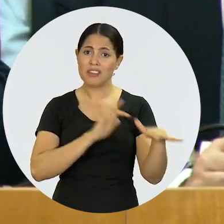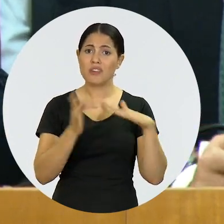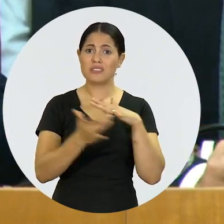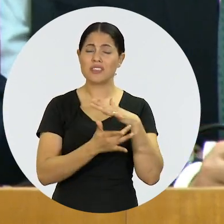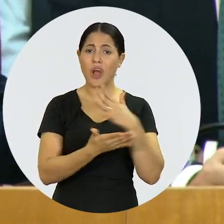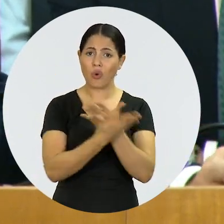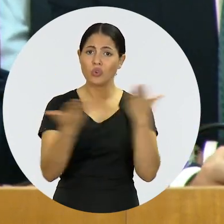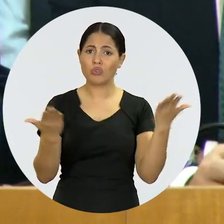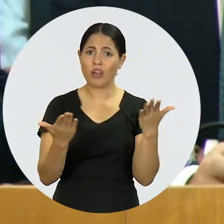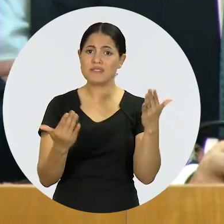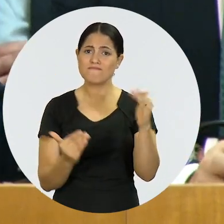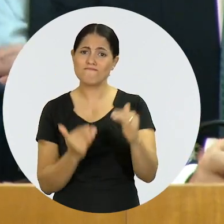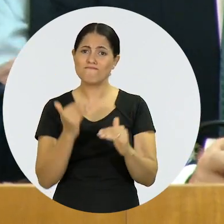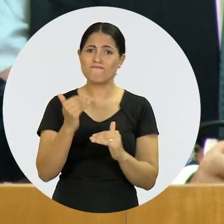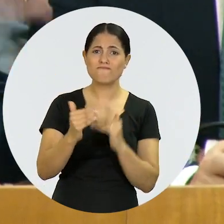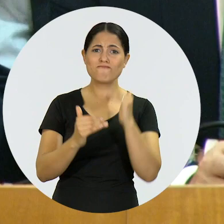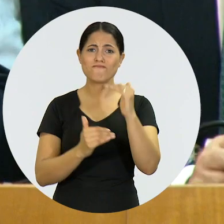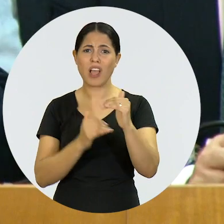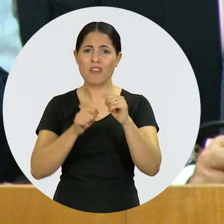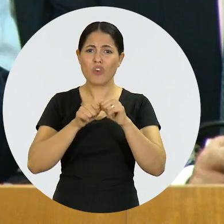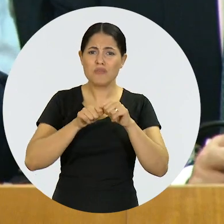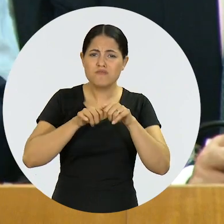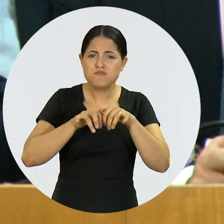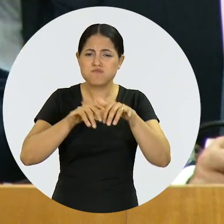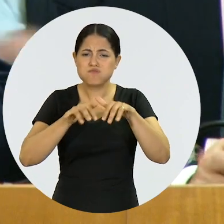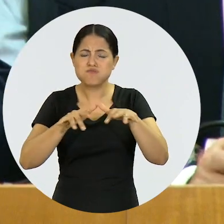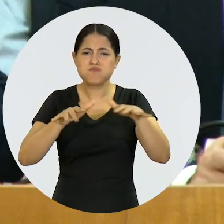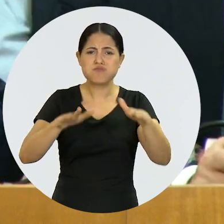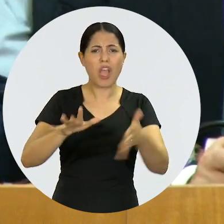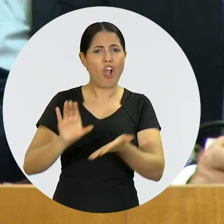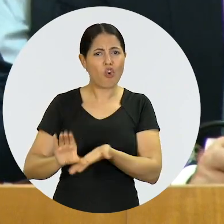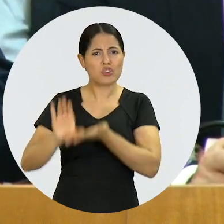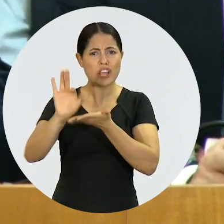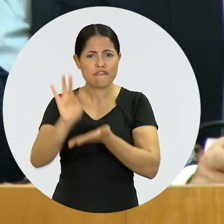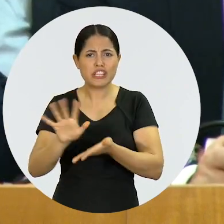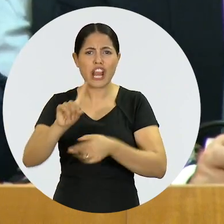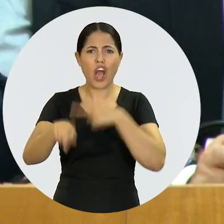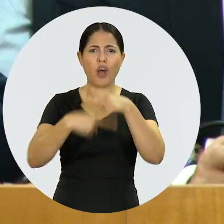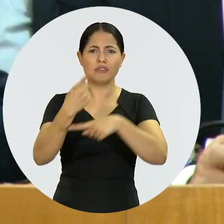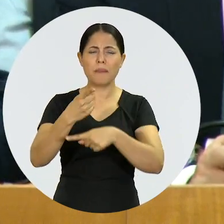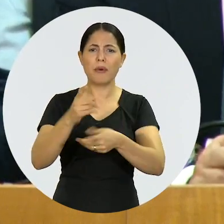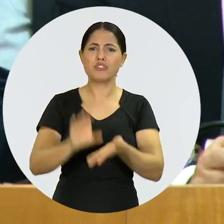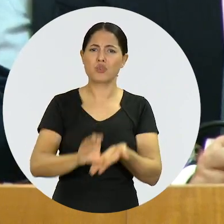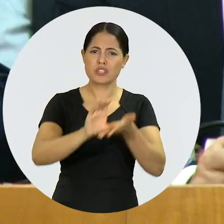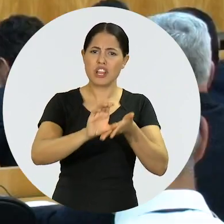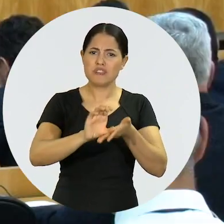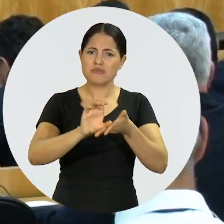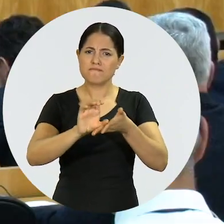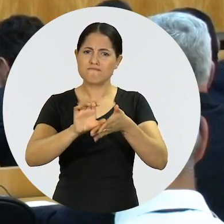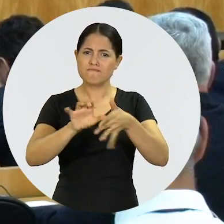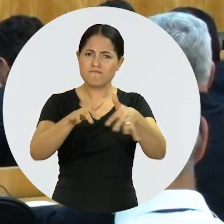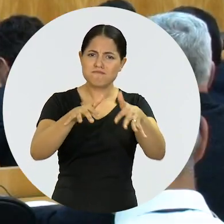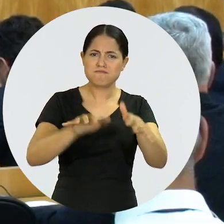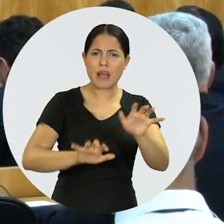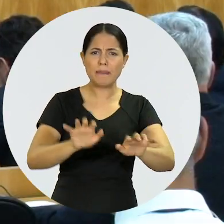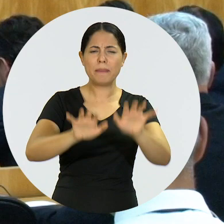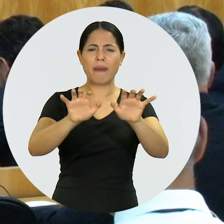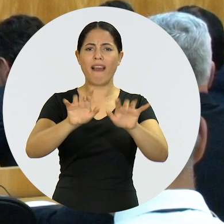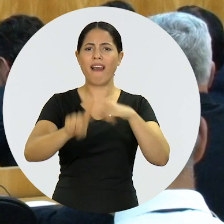algo que nós estamos tentando construir aos poucos, ela foi contaminando conselheiros federais, conselheiros seccionais,